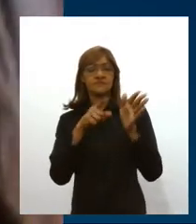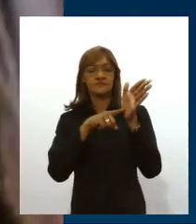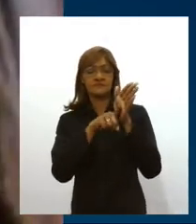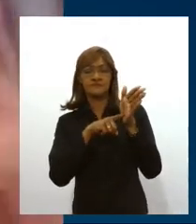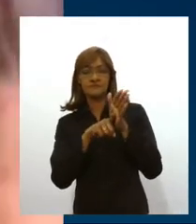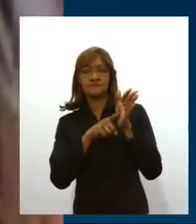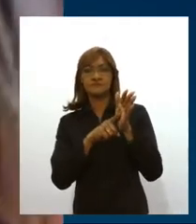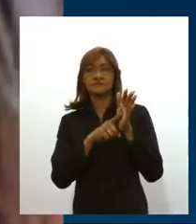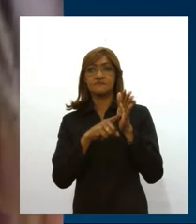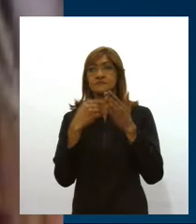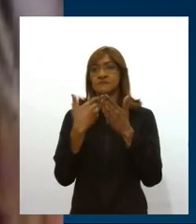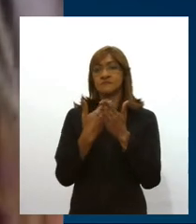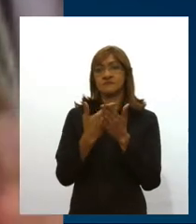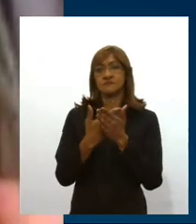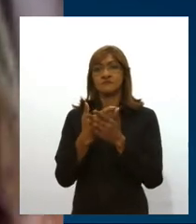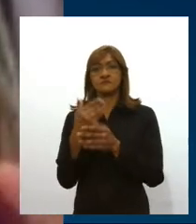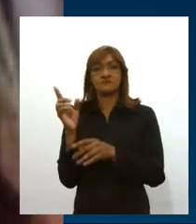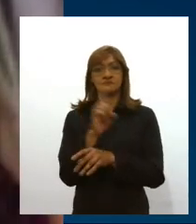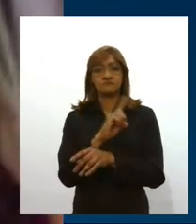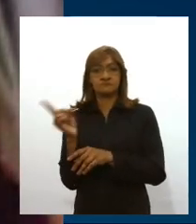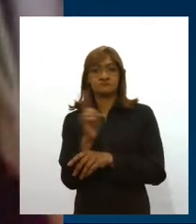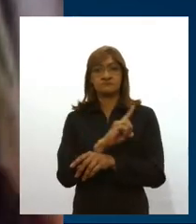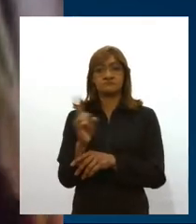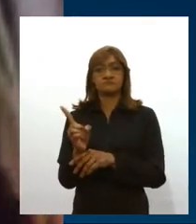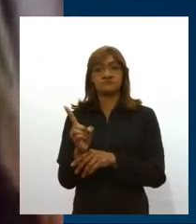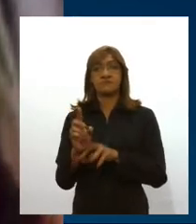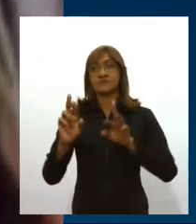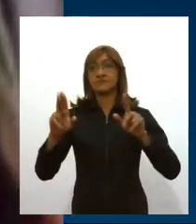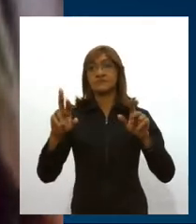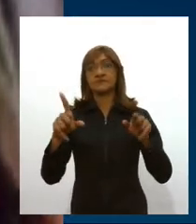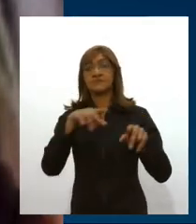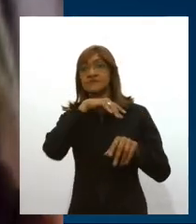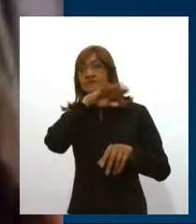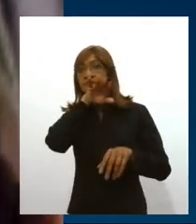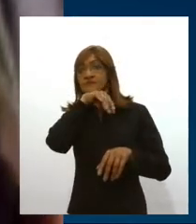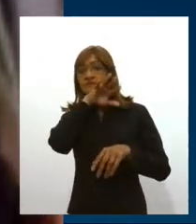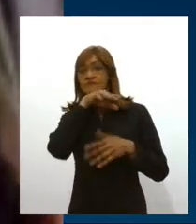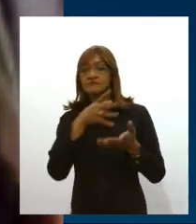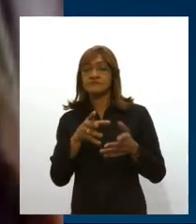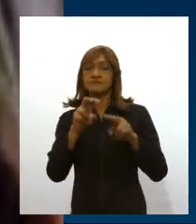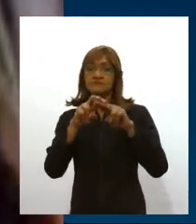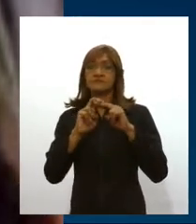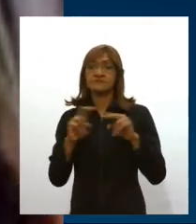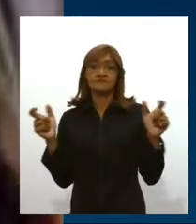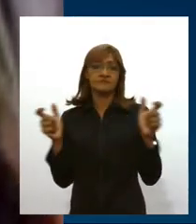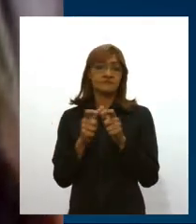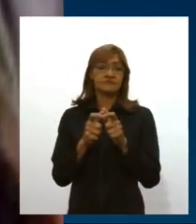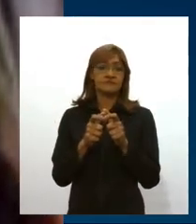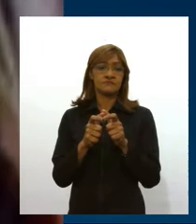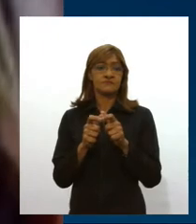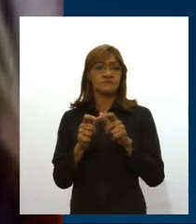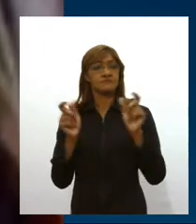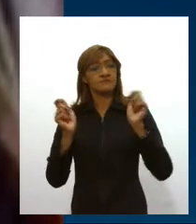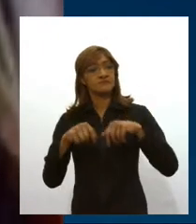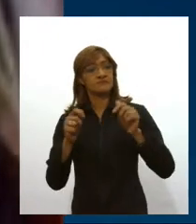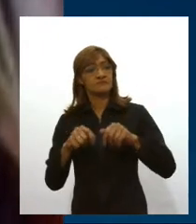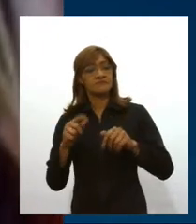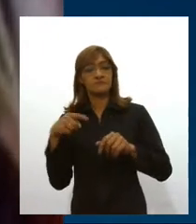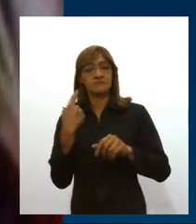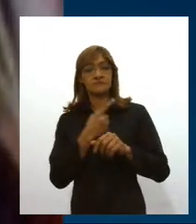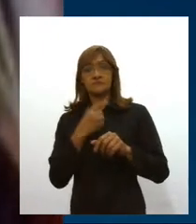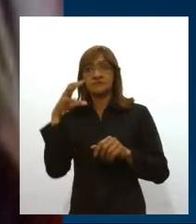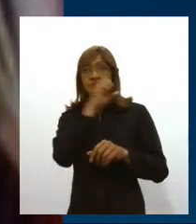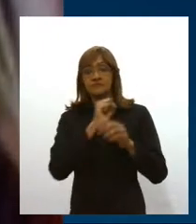locomove, a gente tem um outro tipo de interação que os animais não têm, esse número pode ser menor. Ou seja, é provável que a nossa contaminação subiu tão